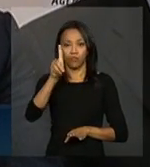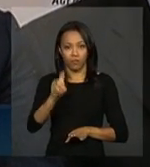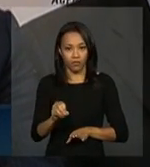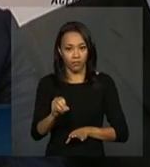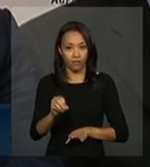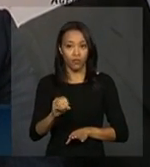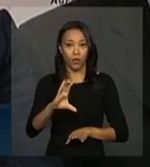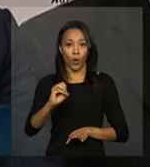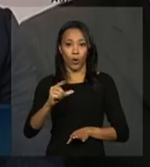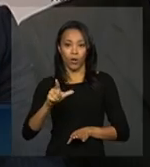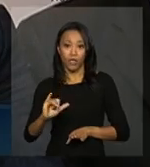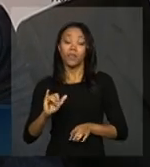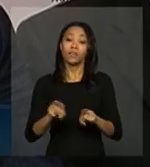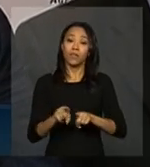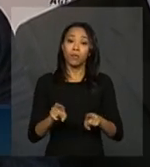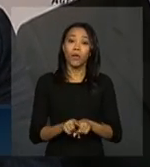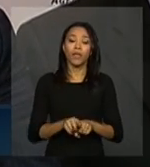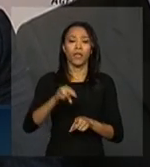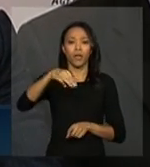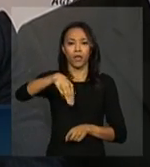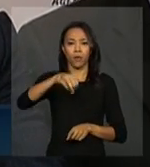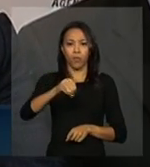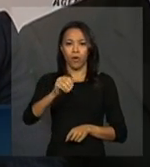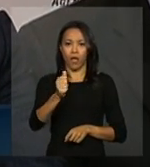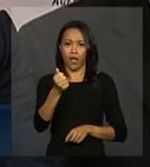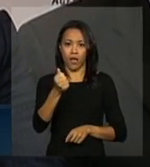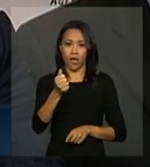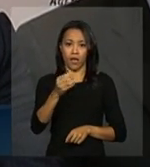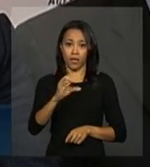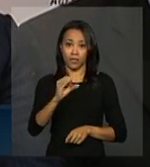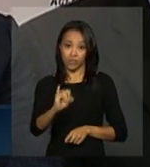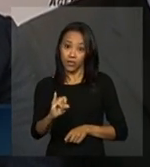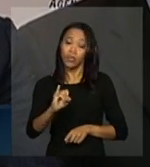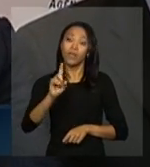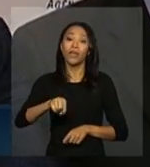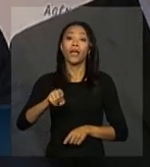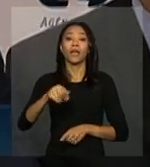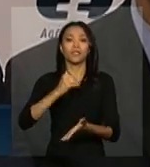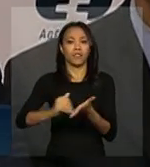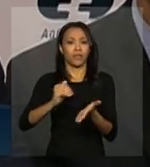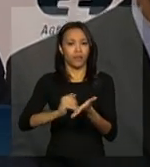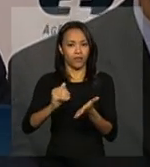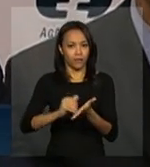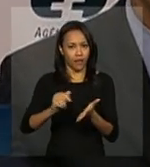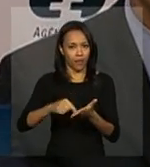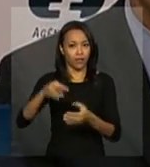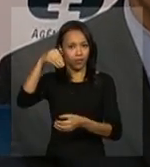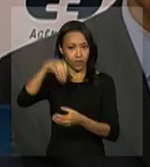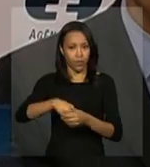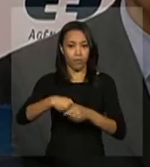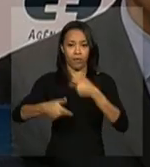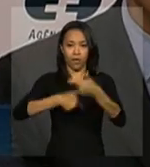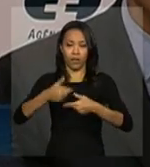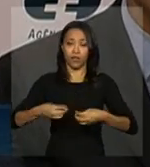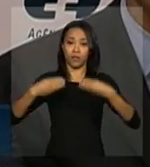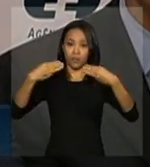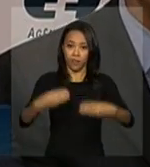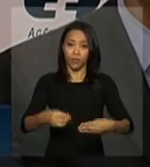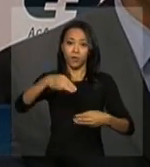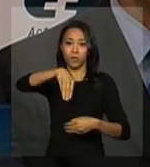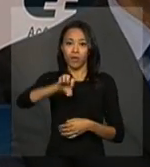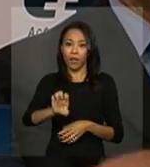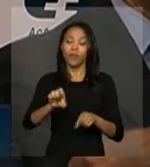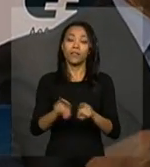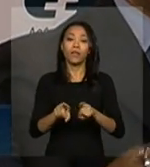doutor Moacir Carlos Bertol, subsecretário de Planejamento Energético do Ministério, doutor Miranda,